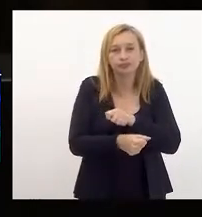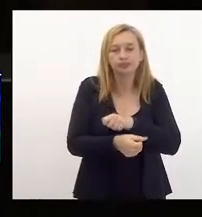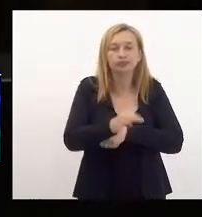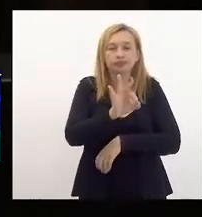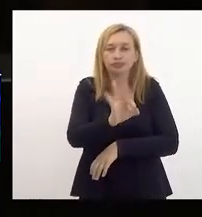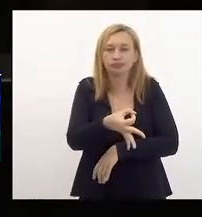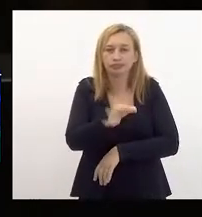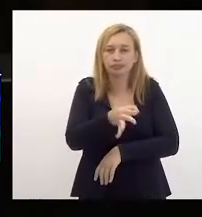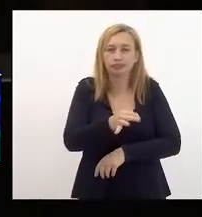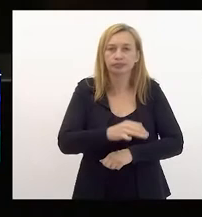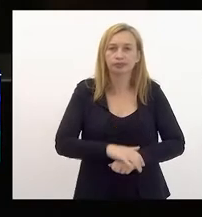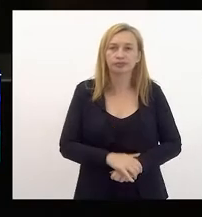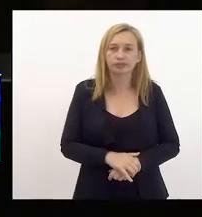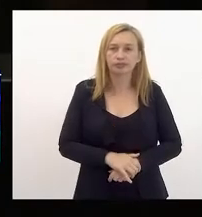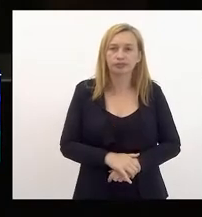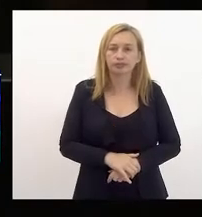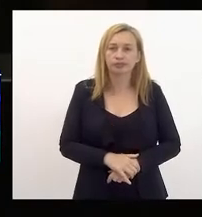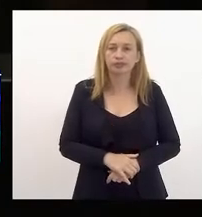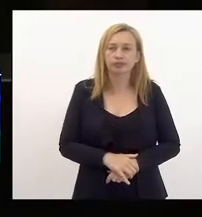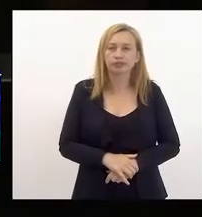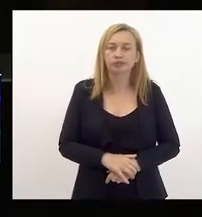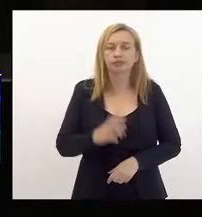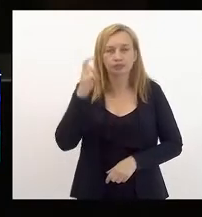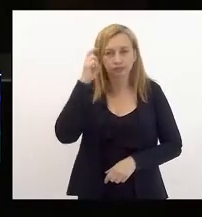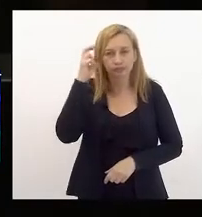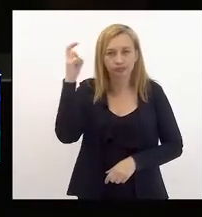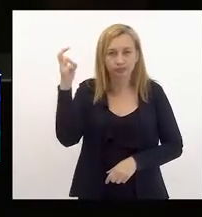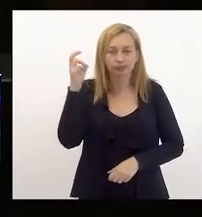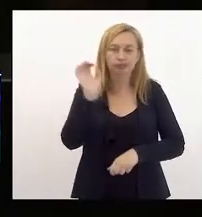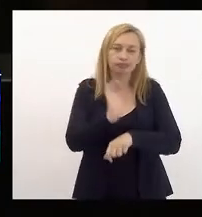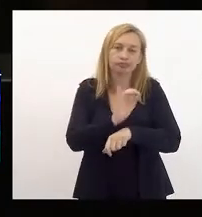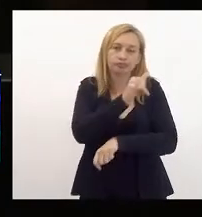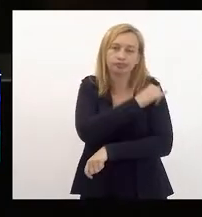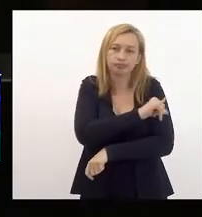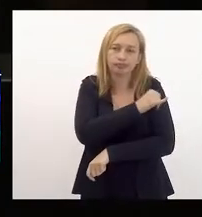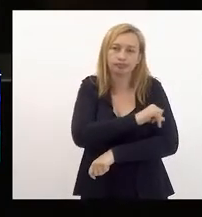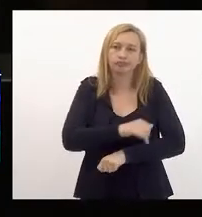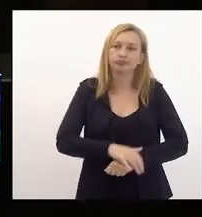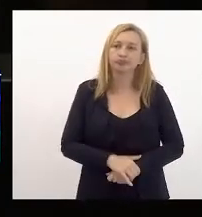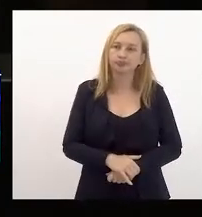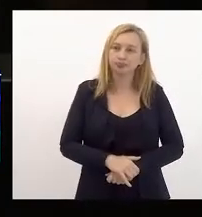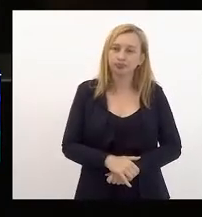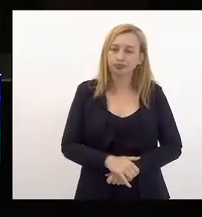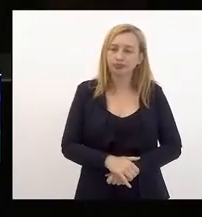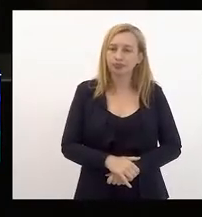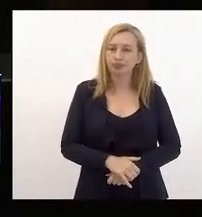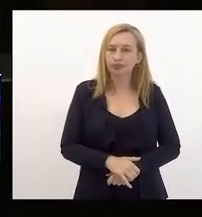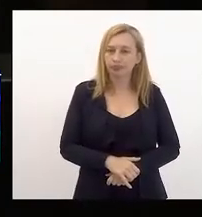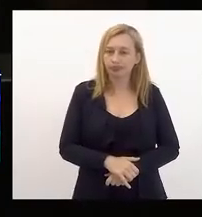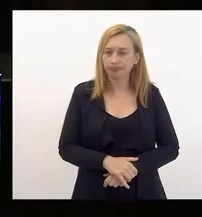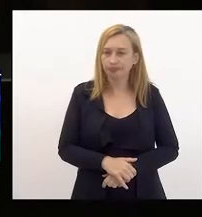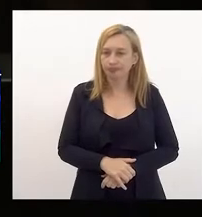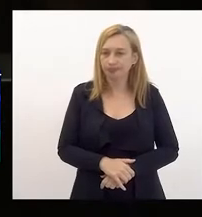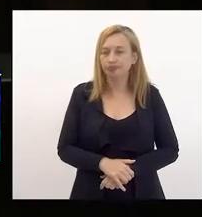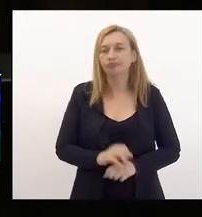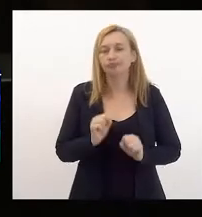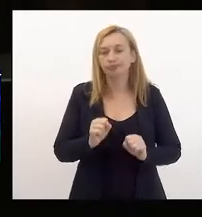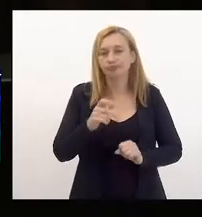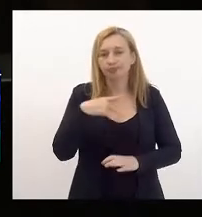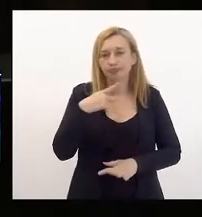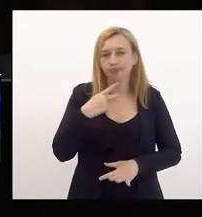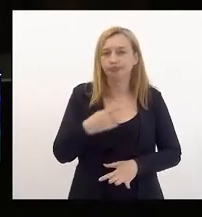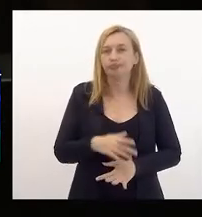exatamente a questão da cultura no Estado do Rio de Janeiro. Atualmente, por exemplo, ela